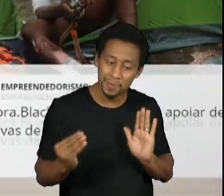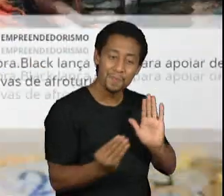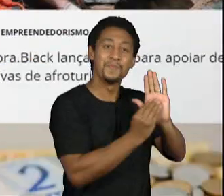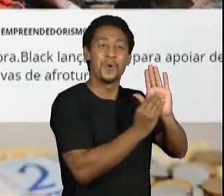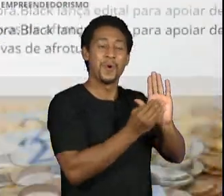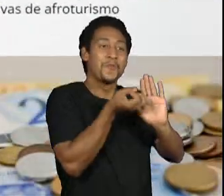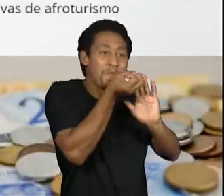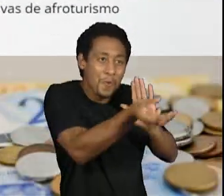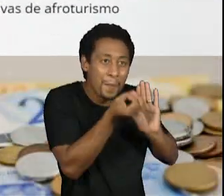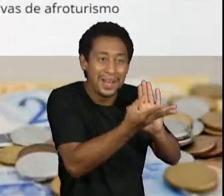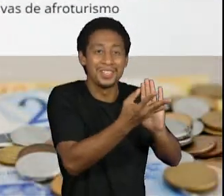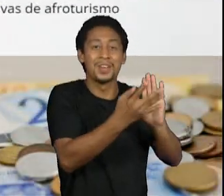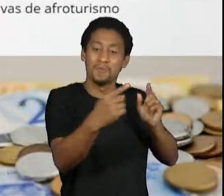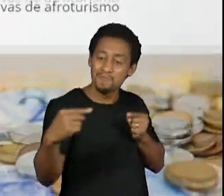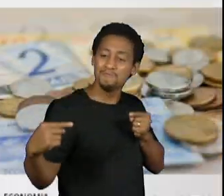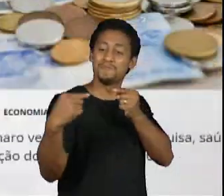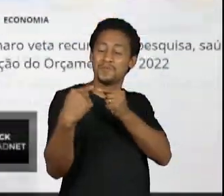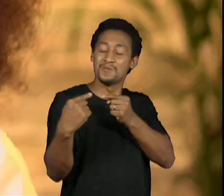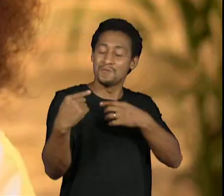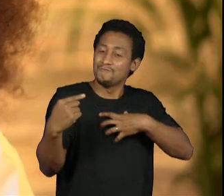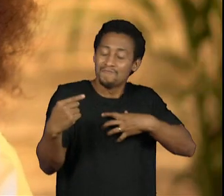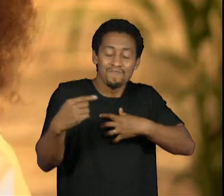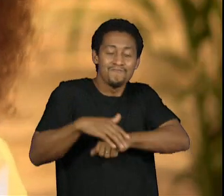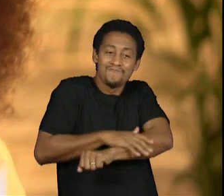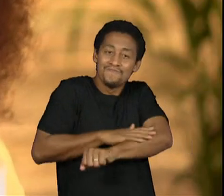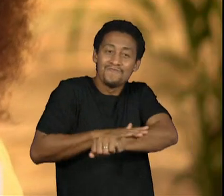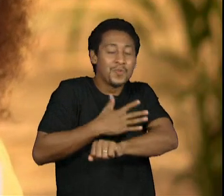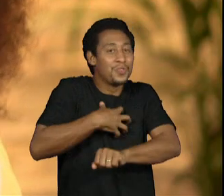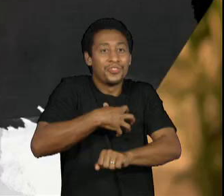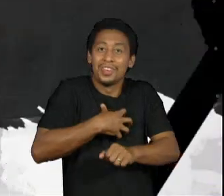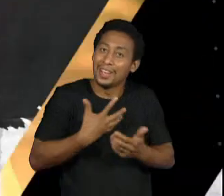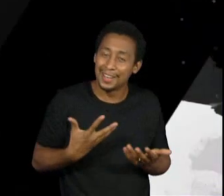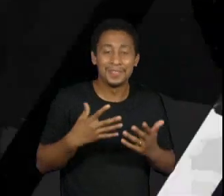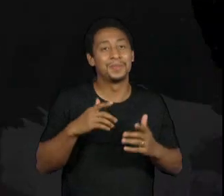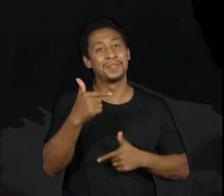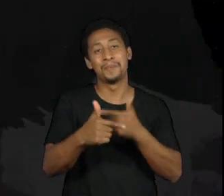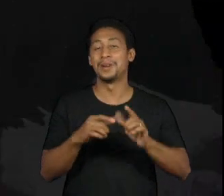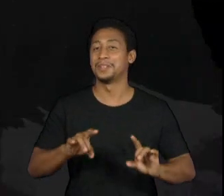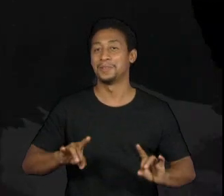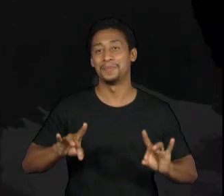Então, por conta disso, é um trabalho bem especial, assim.